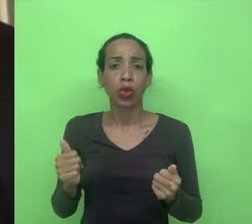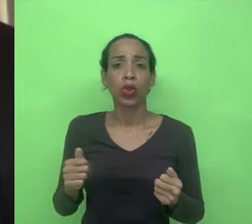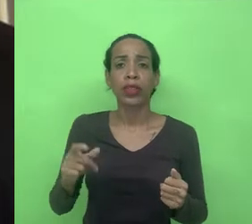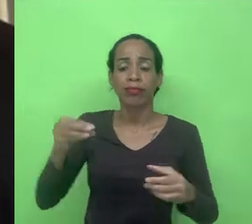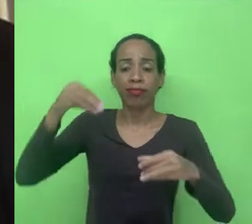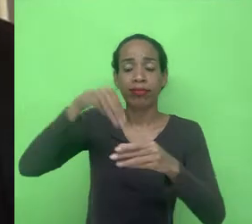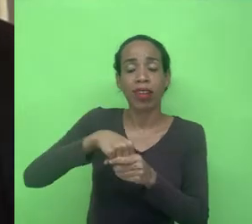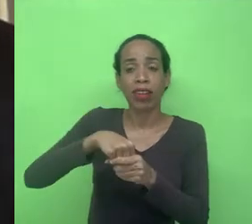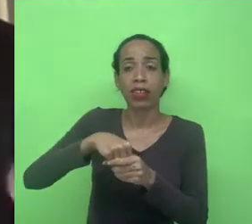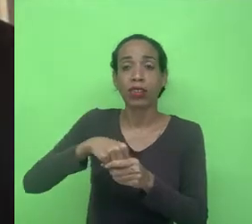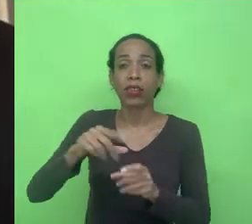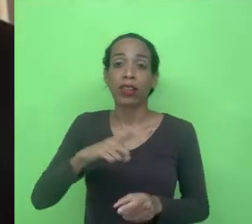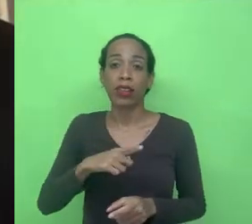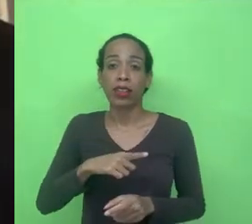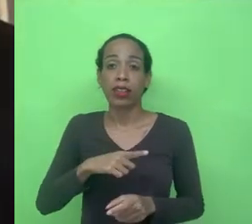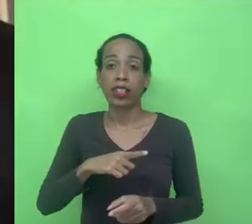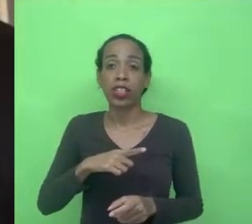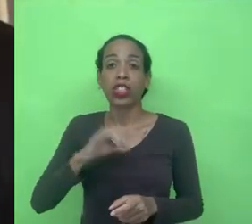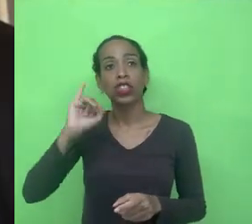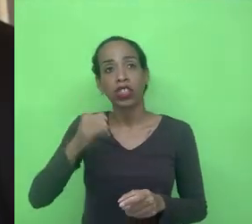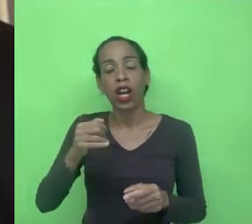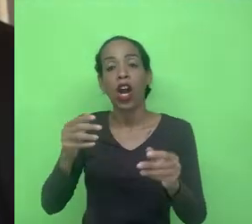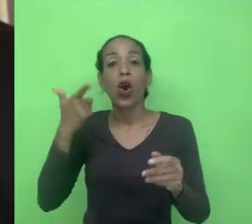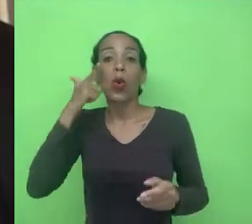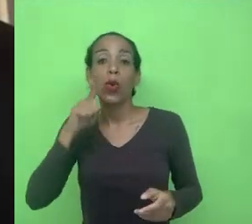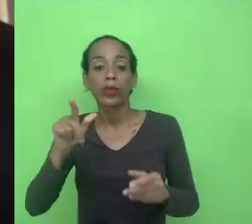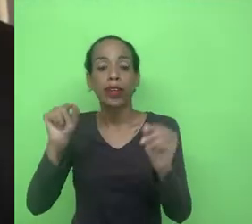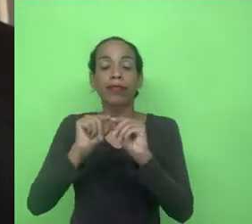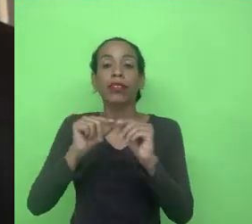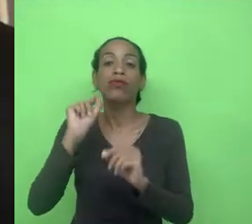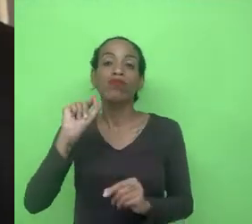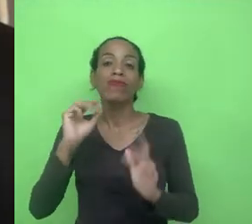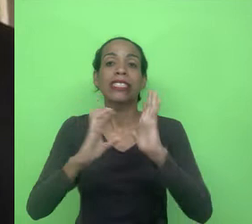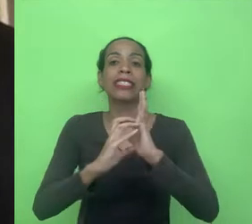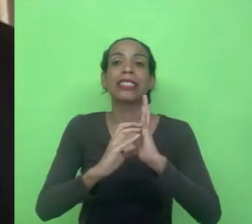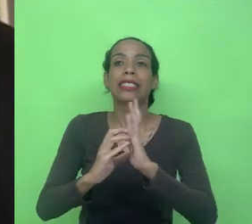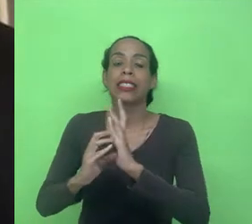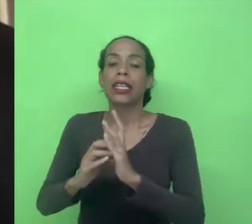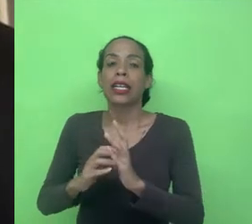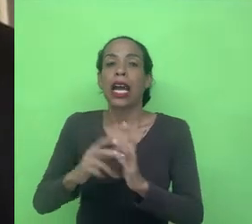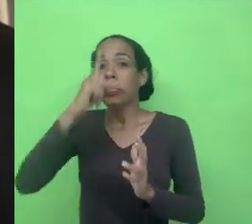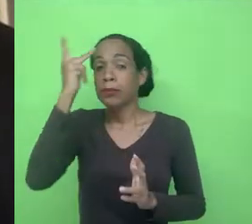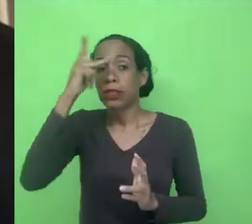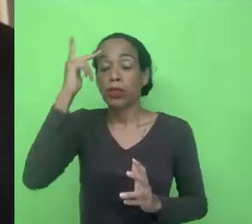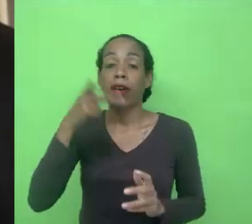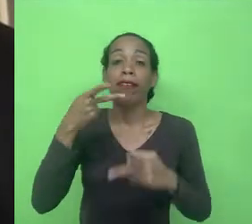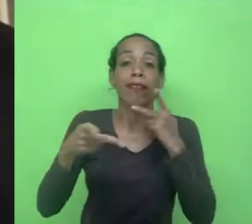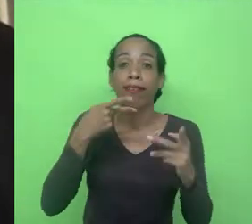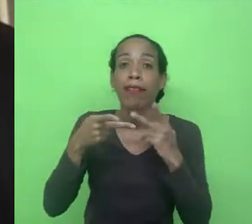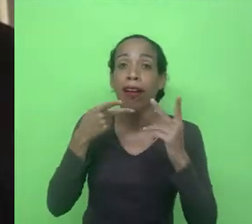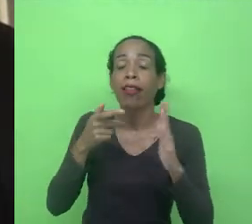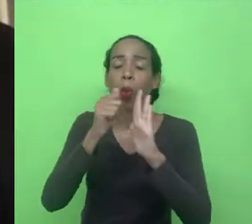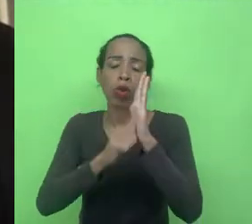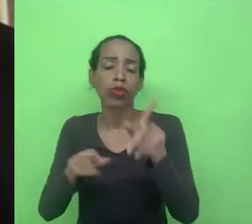plataformas, ela gera dados. E esses dados hoje, alguns autores falam que os dados são um novo petróleo, mas